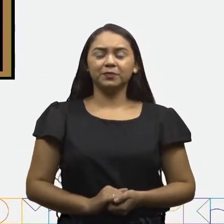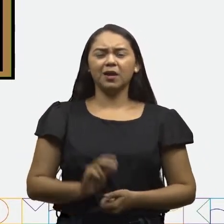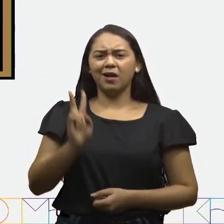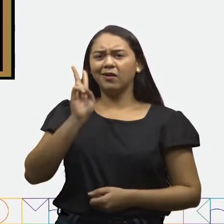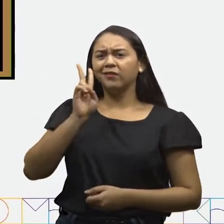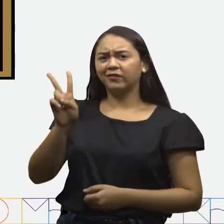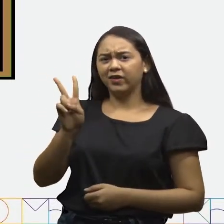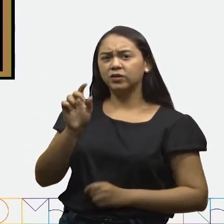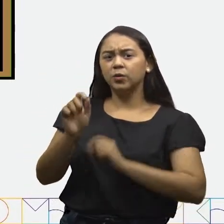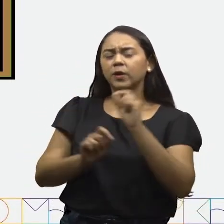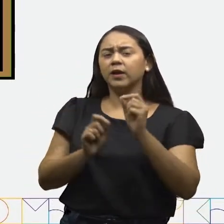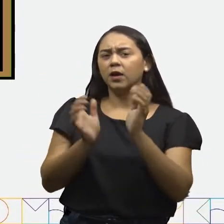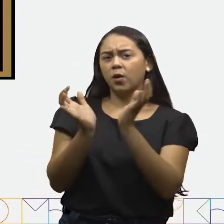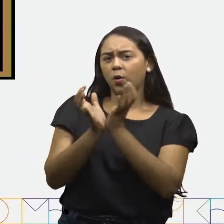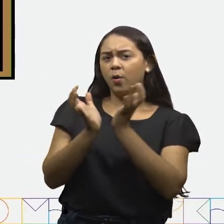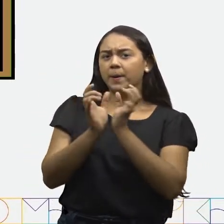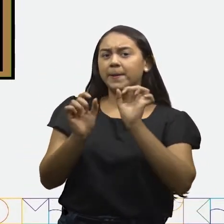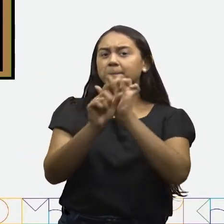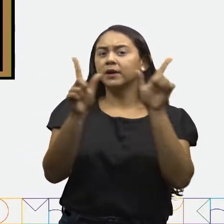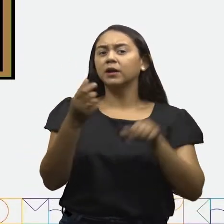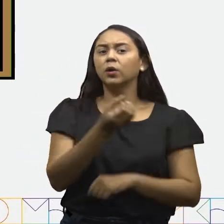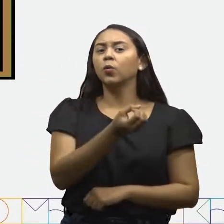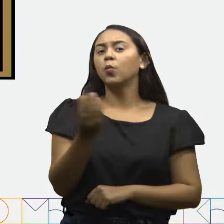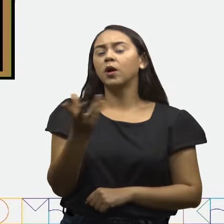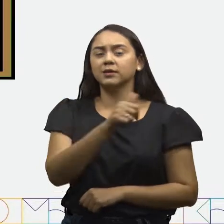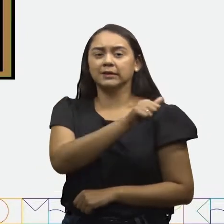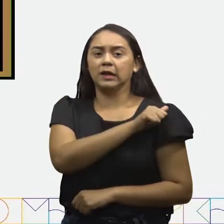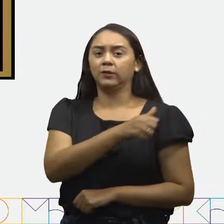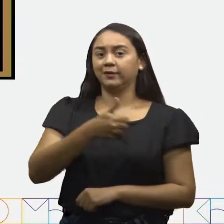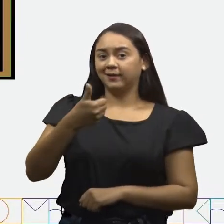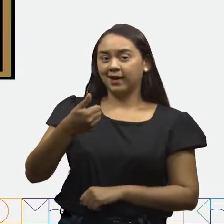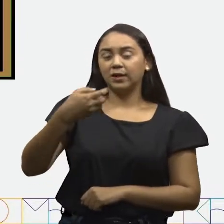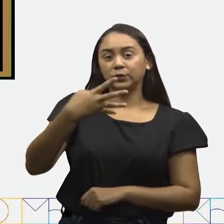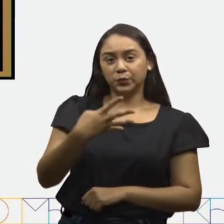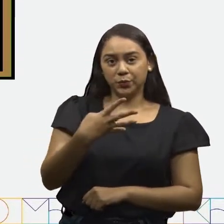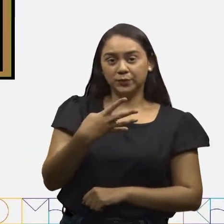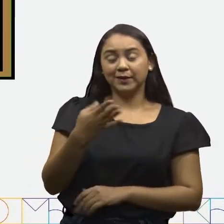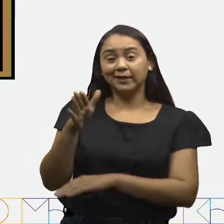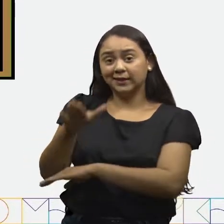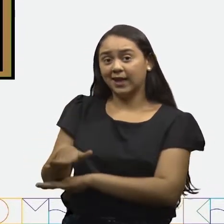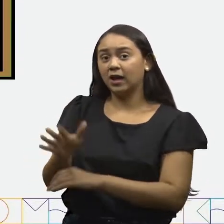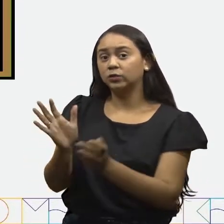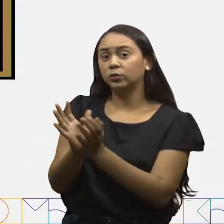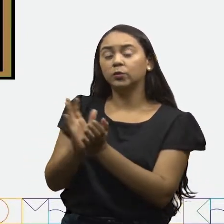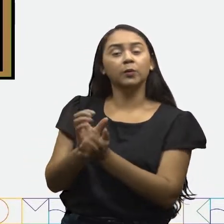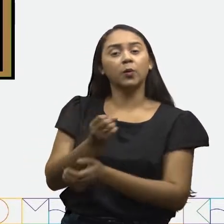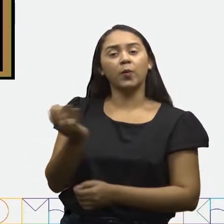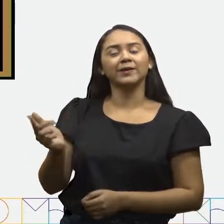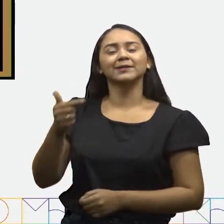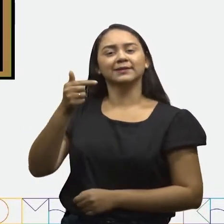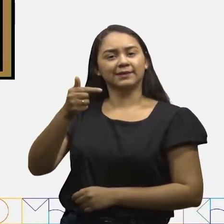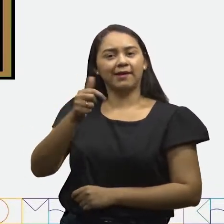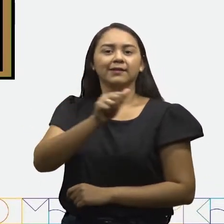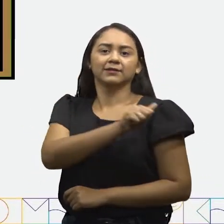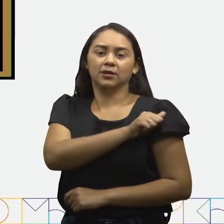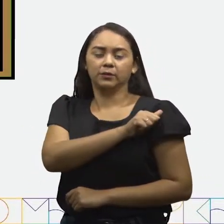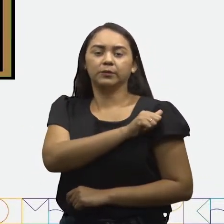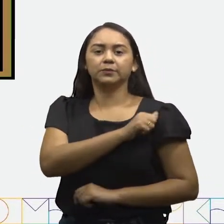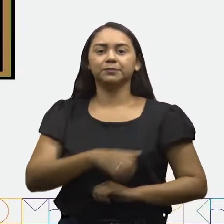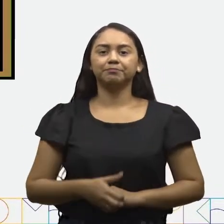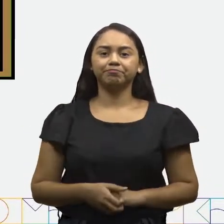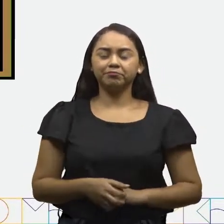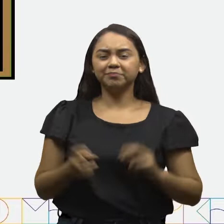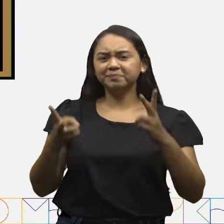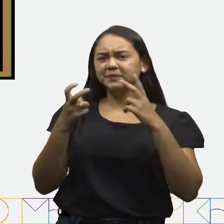tarde. Vejam a turma da manhã, tem 14 alunos e a da tarde tem 7 alunos.